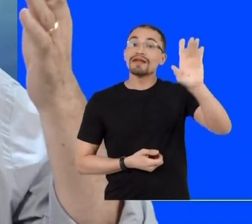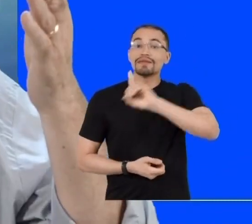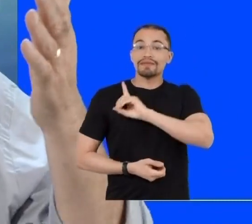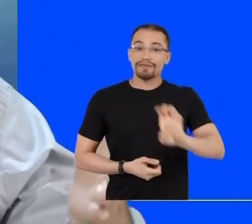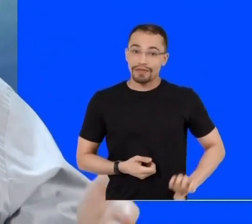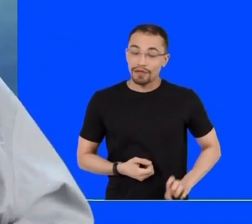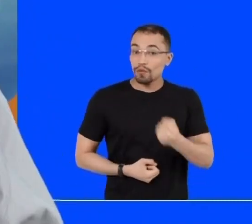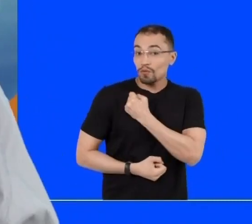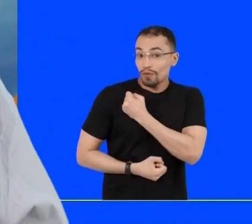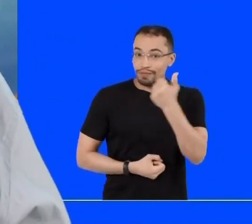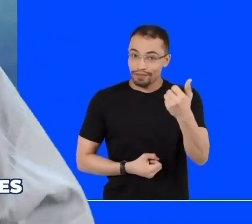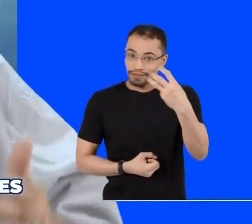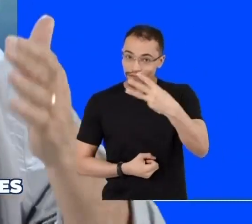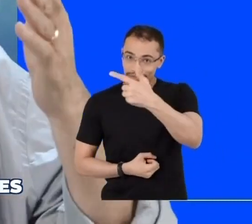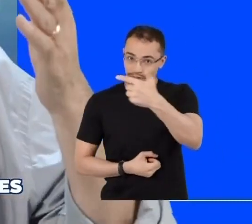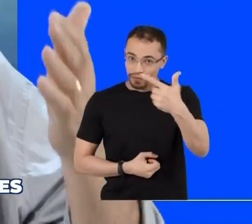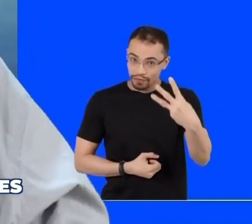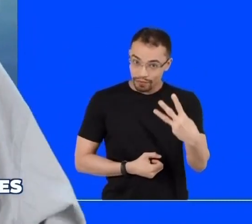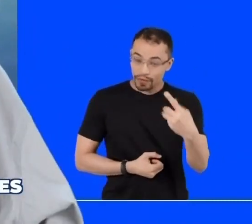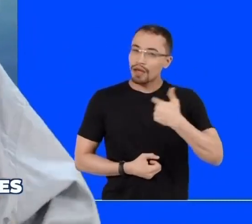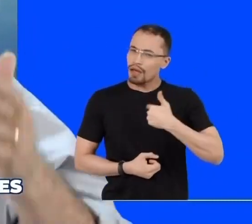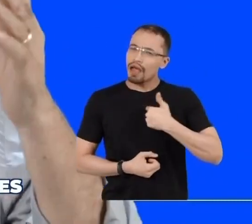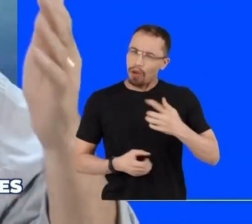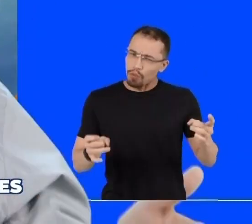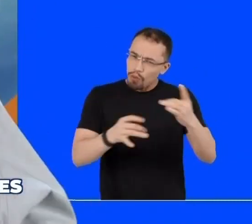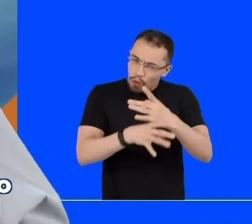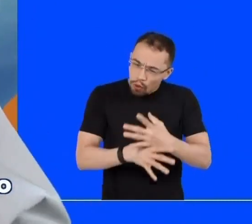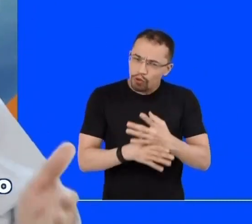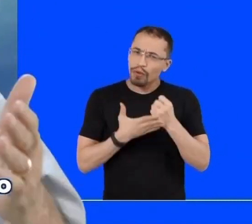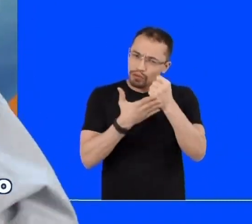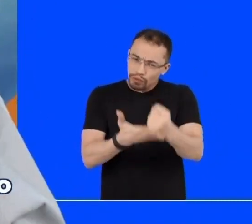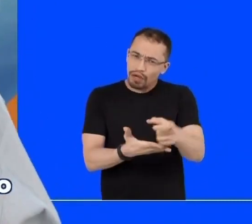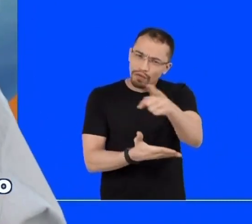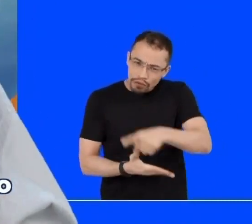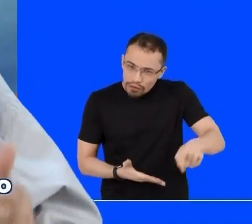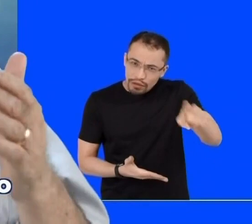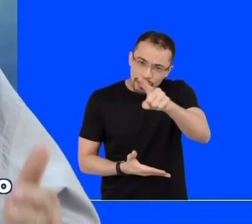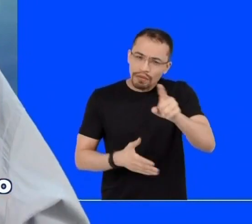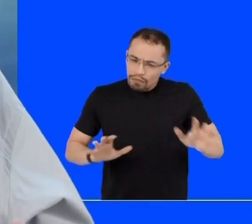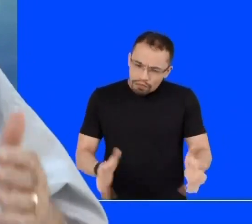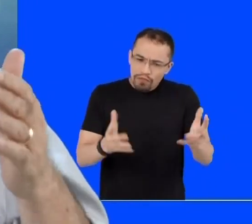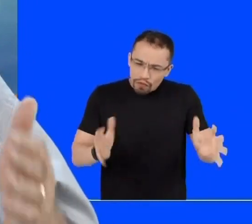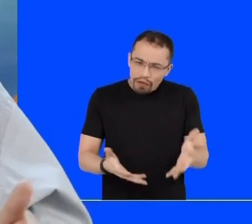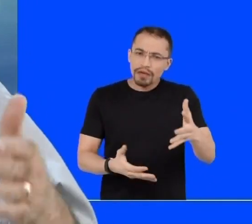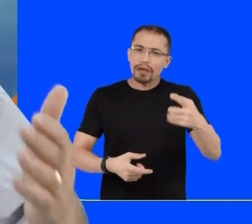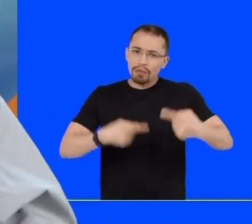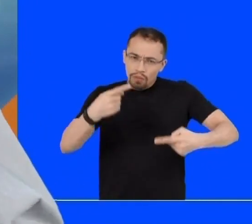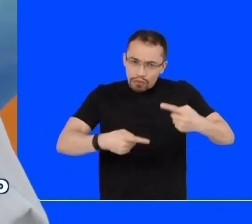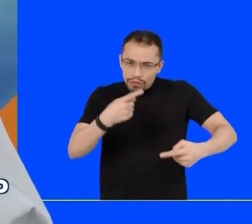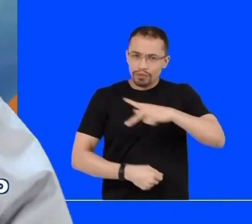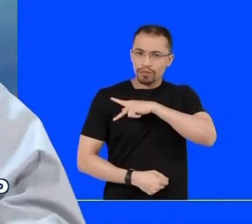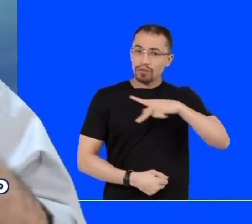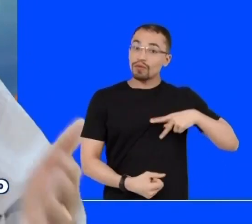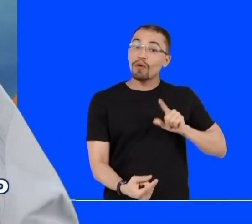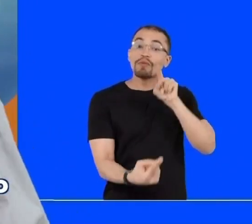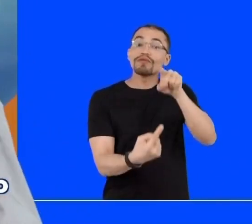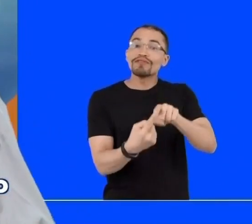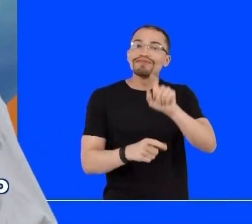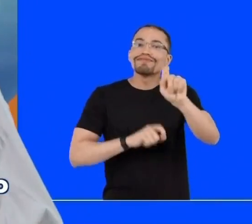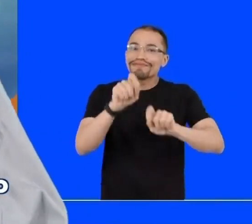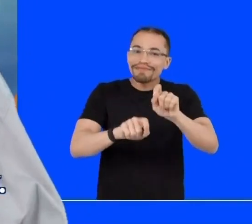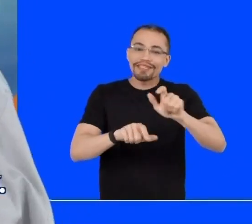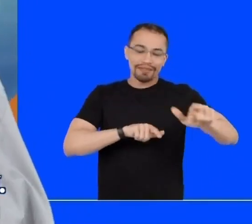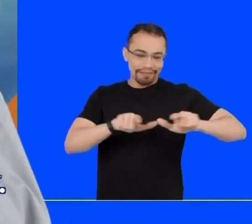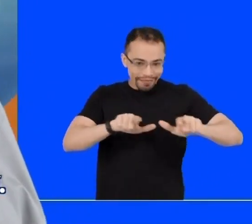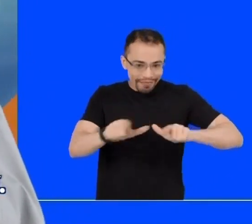federal com o número 1323. Estou à disposição dos piauienses para trabalhar pela promoção de políticas públicas focadas na